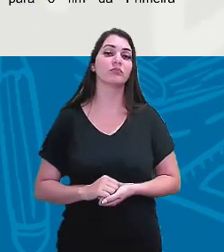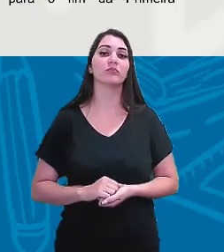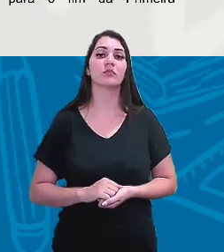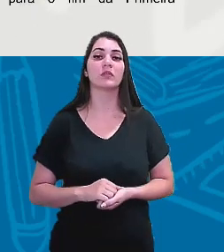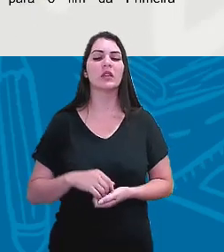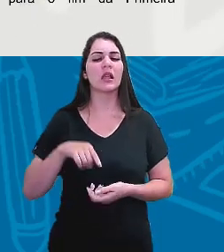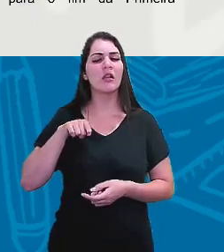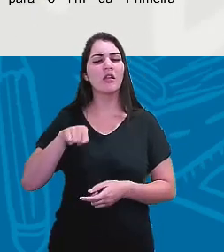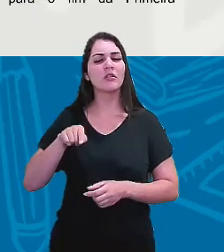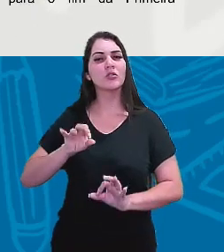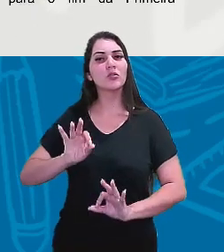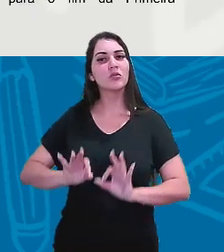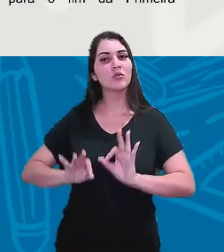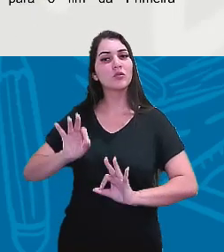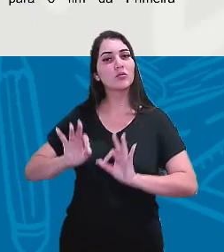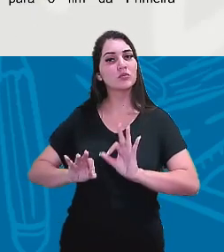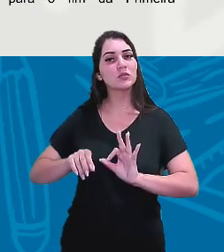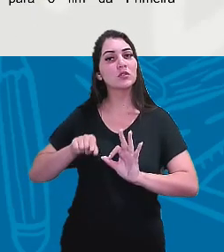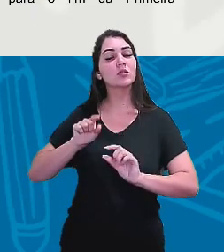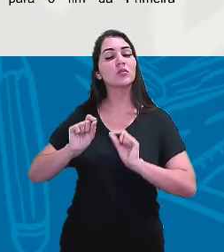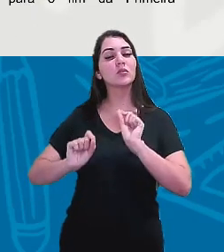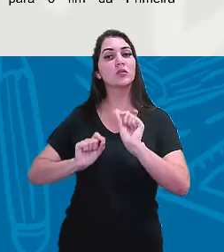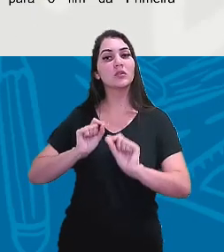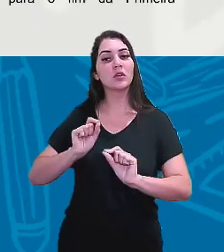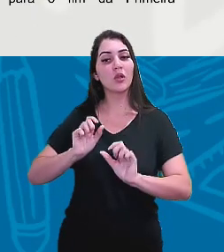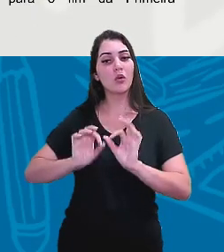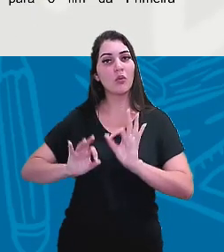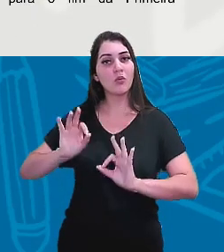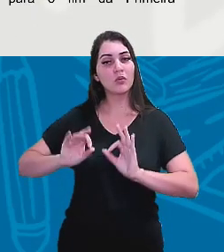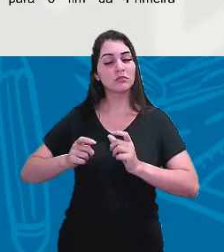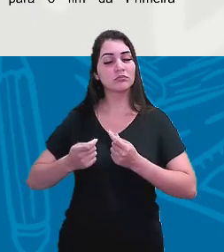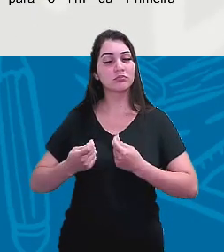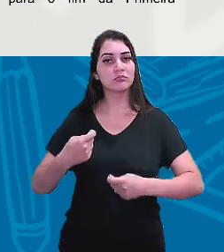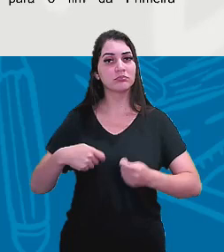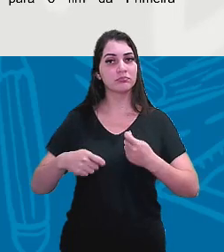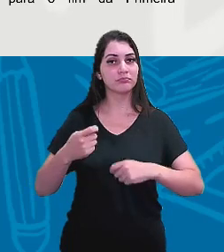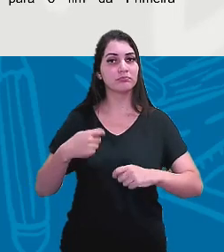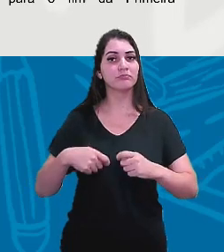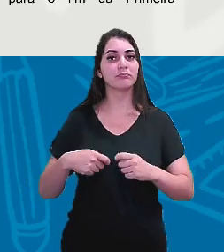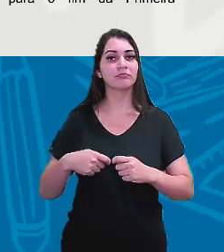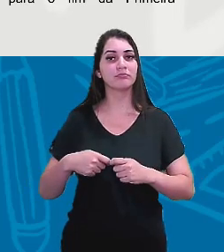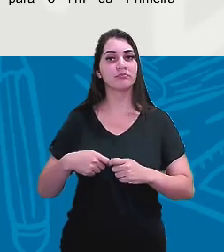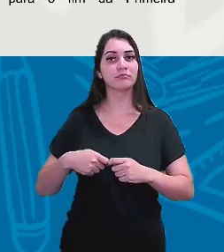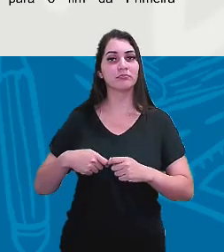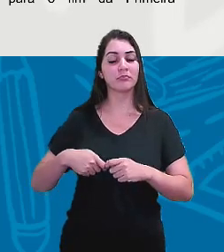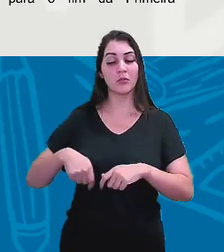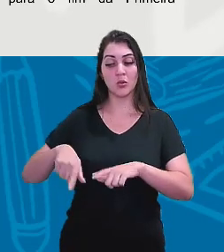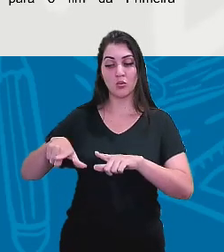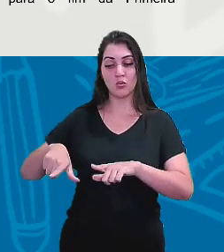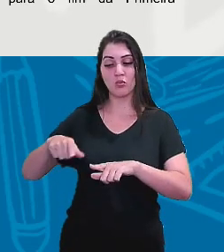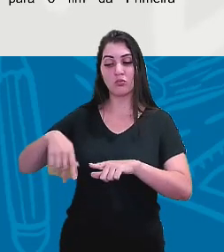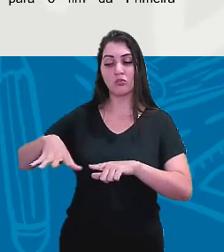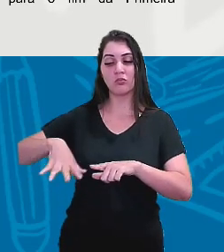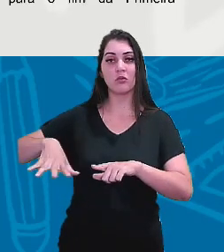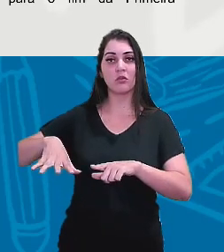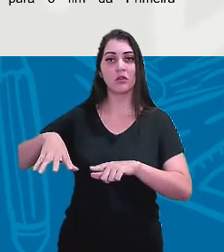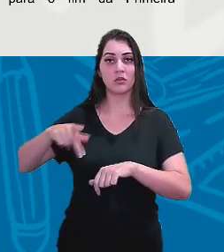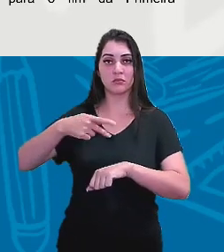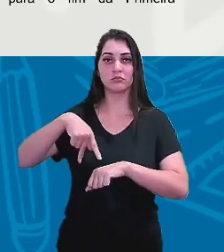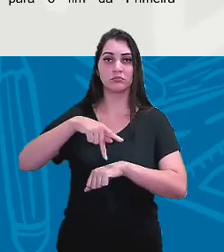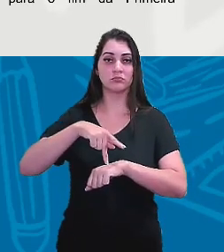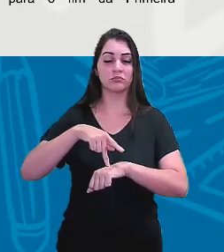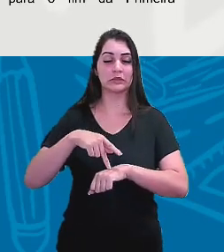organizando, organizando administrativamente o território nacional. Então,